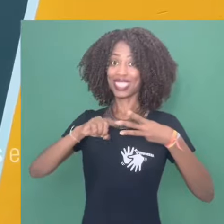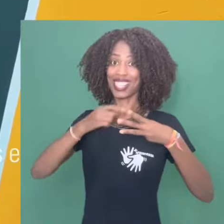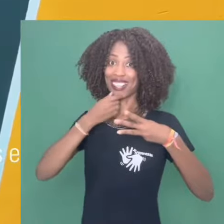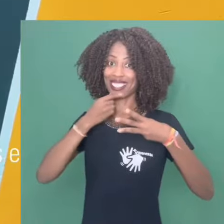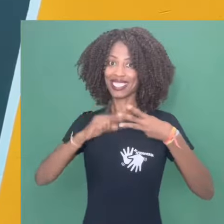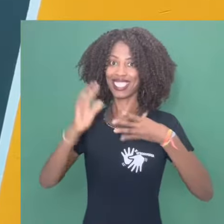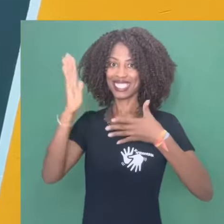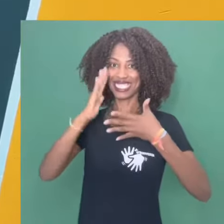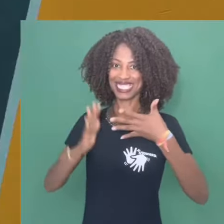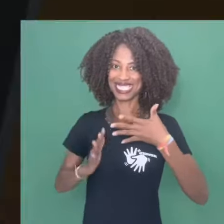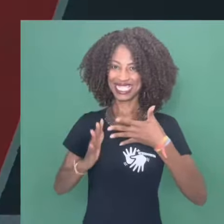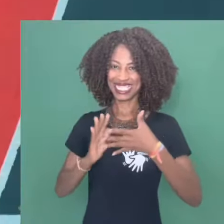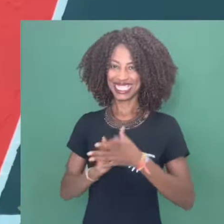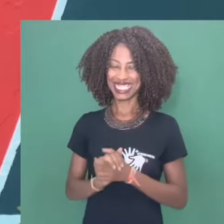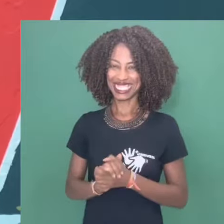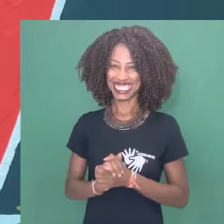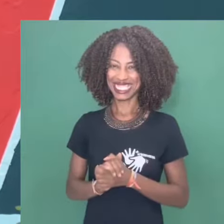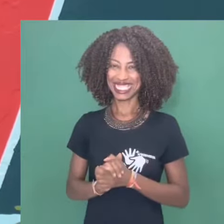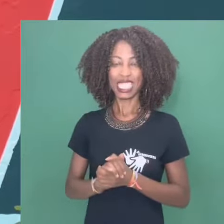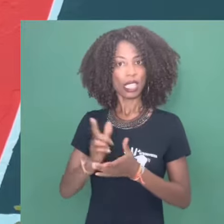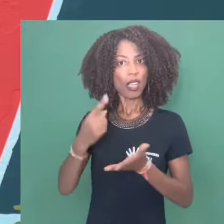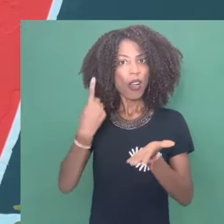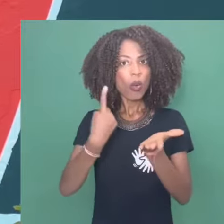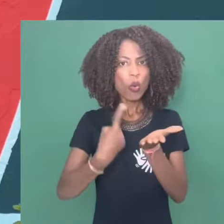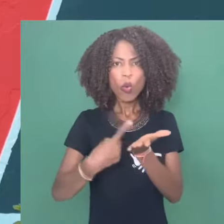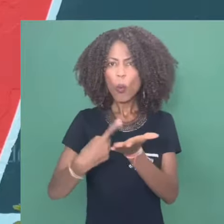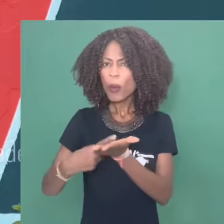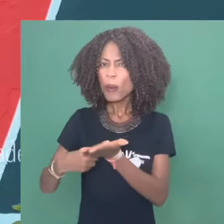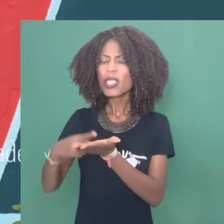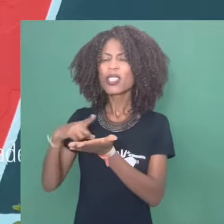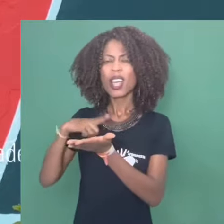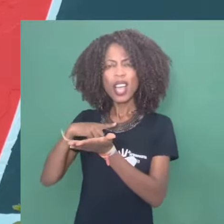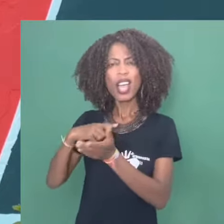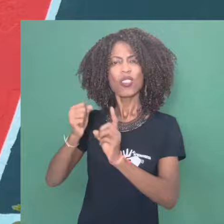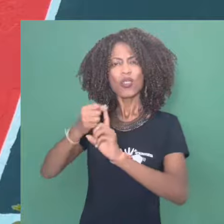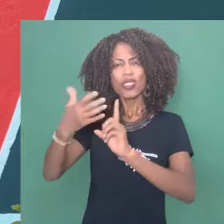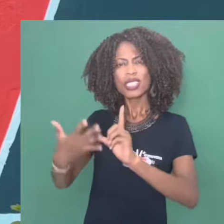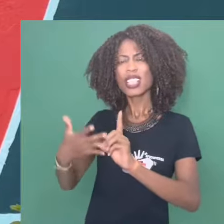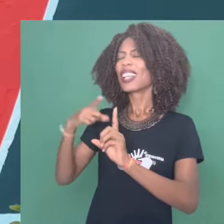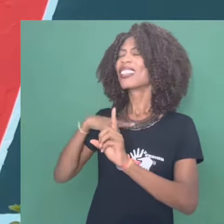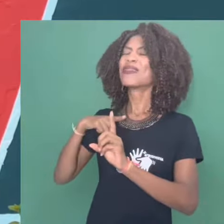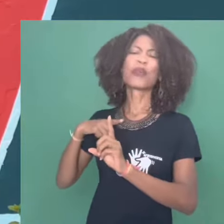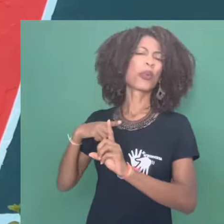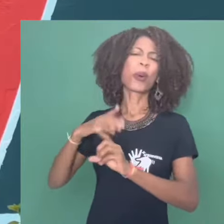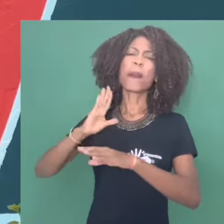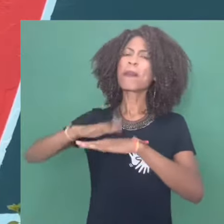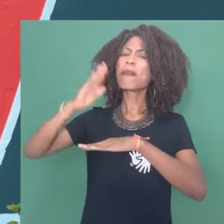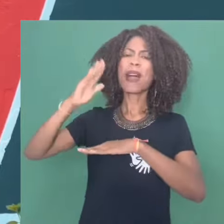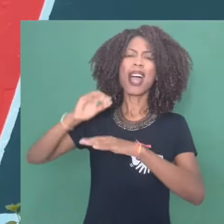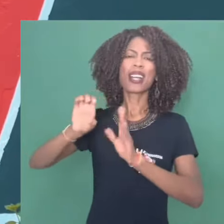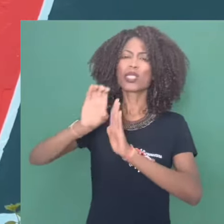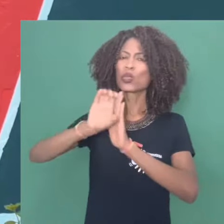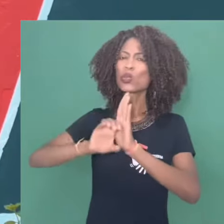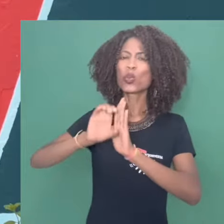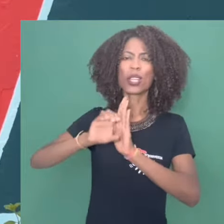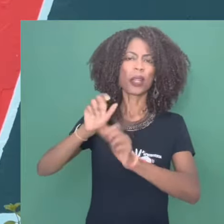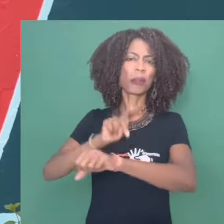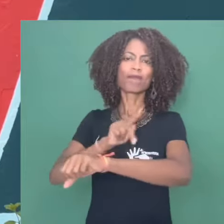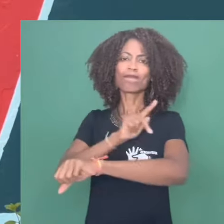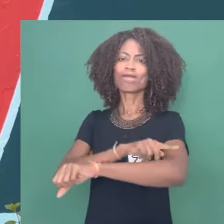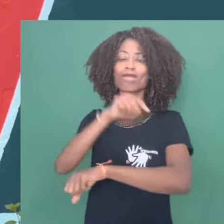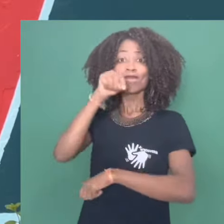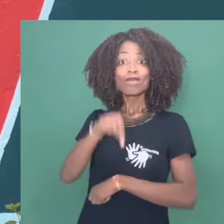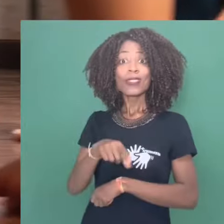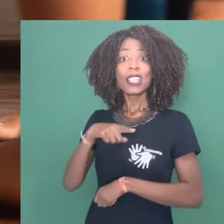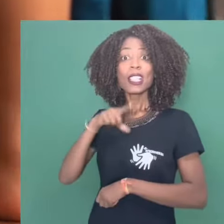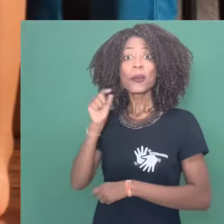inglês e livres. O comprometimento da Maria Filipe com a diversidade vai para além do currículo pedagógico. Aqui